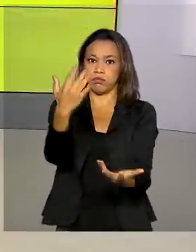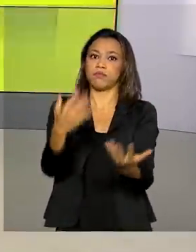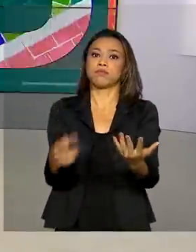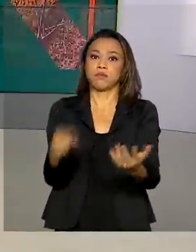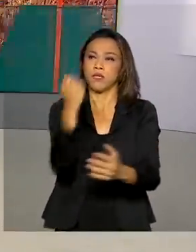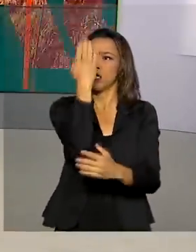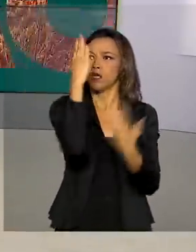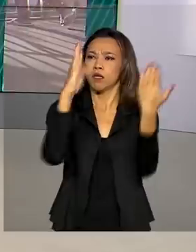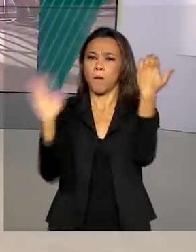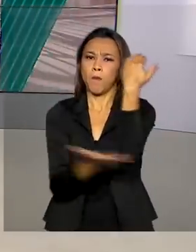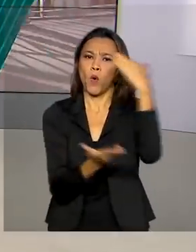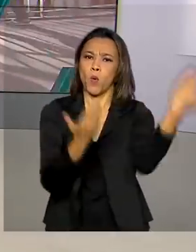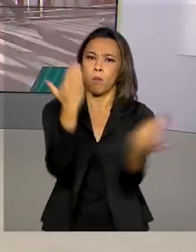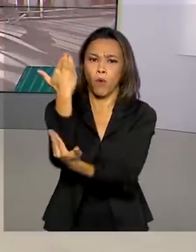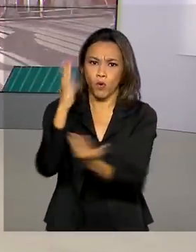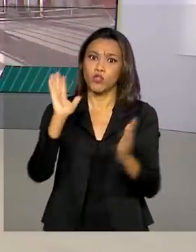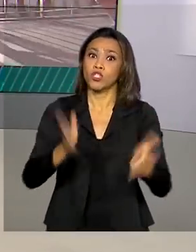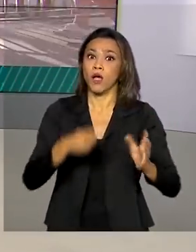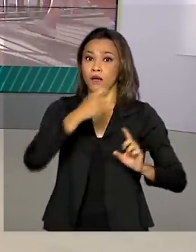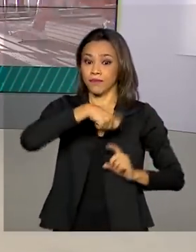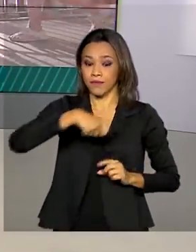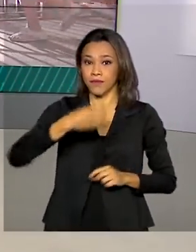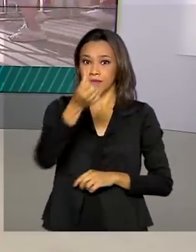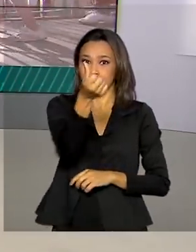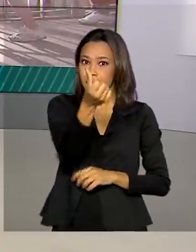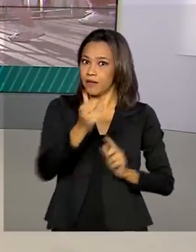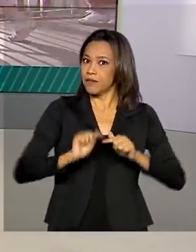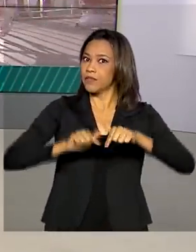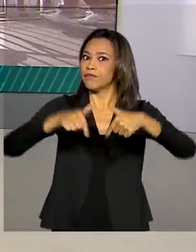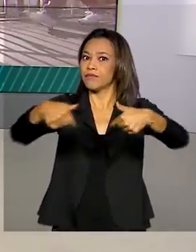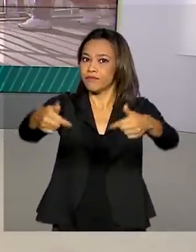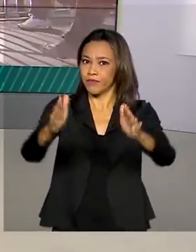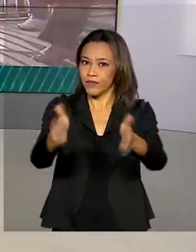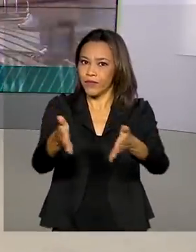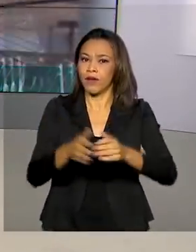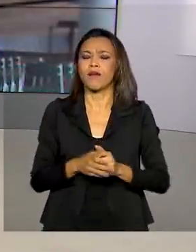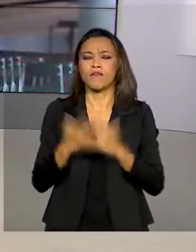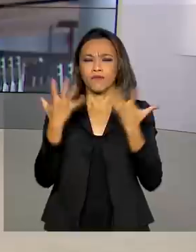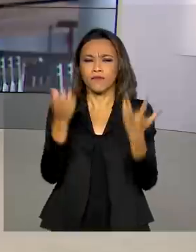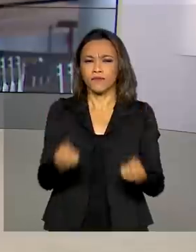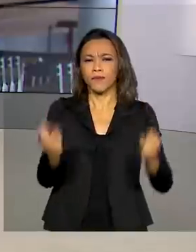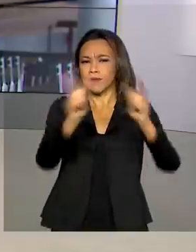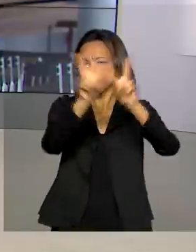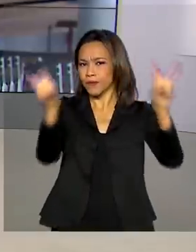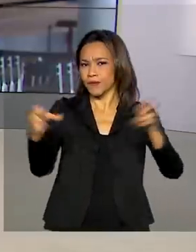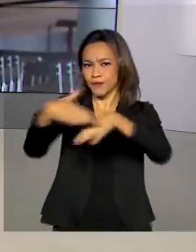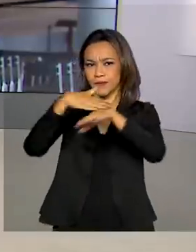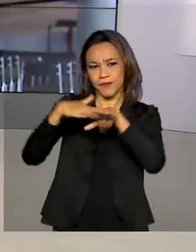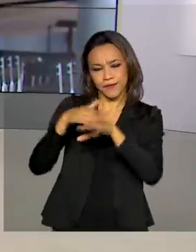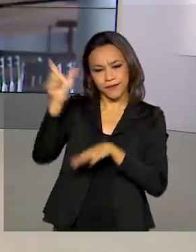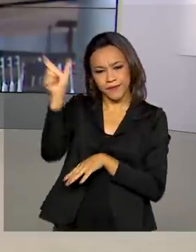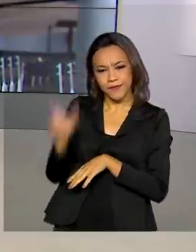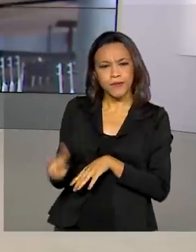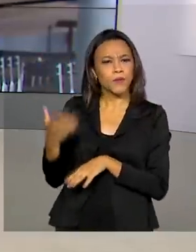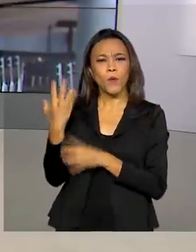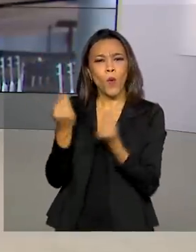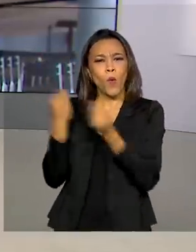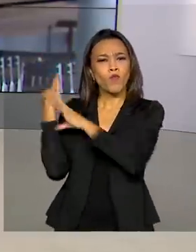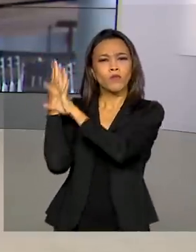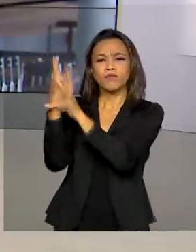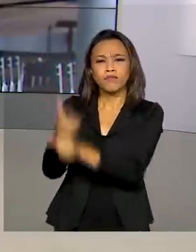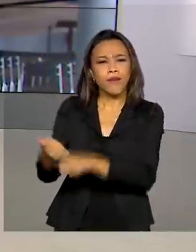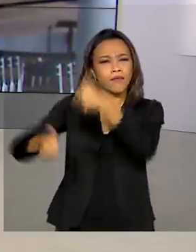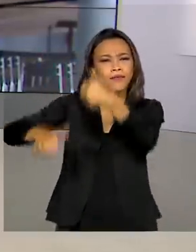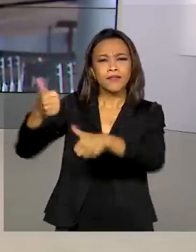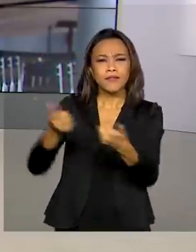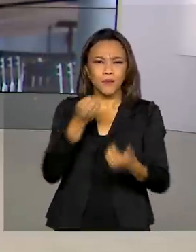Amazônia, completou seis meses de atuação. Vamos conversar sobre esse assunto com Glauco de Queiroz. Glauco, qual é o balanço até agora? Bom dia para você.